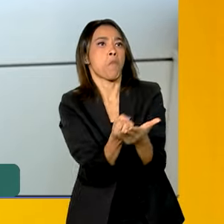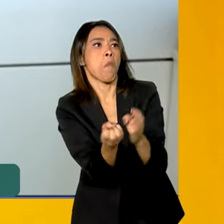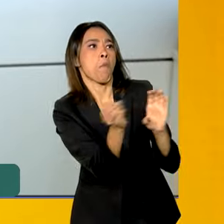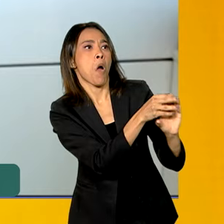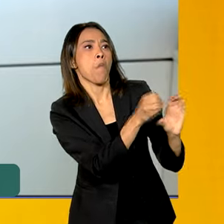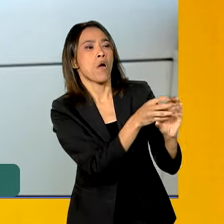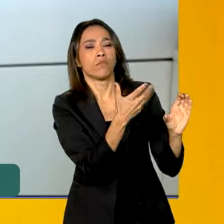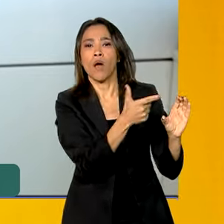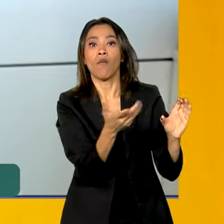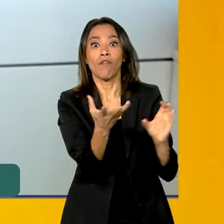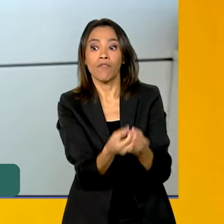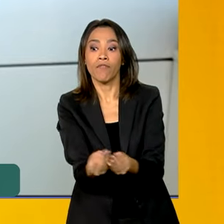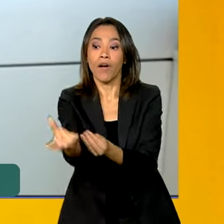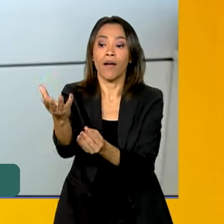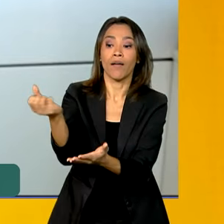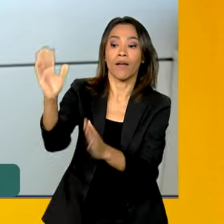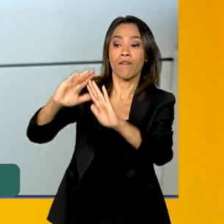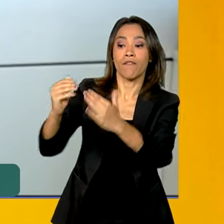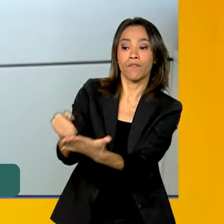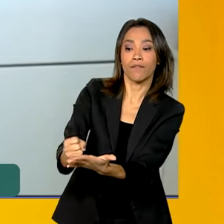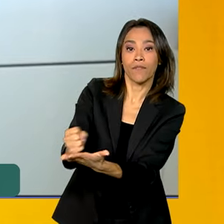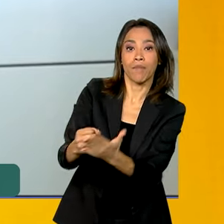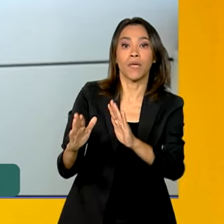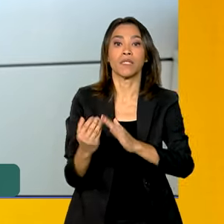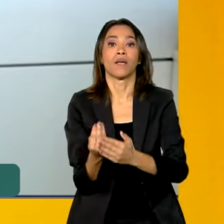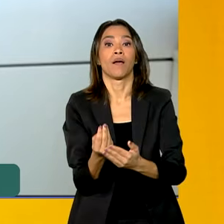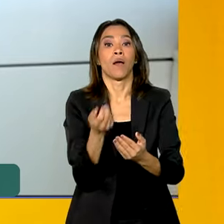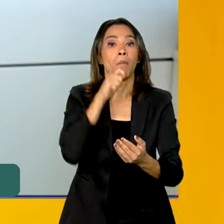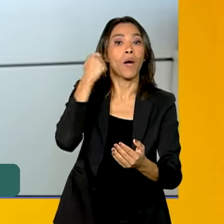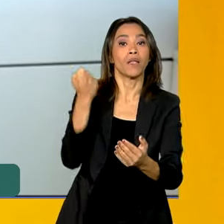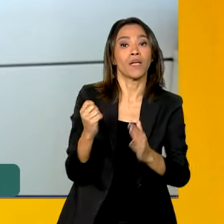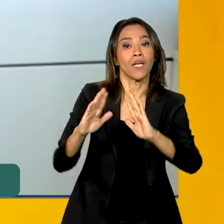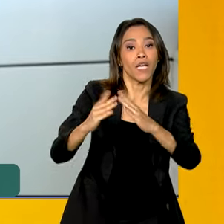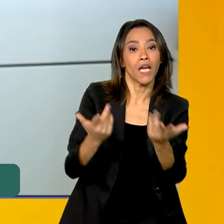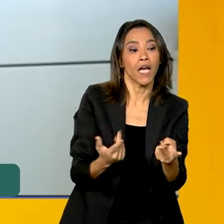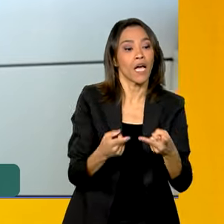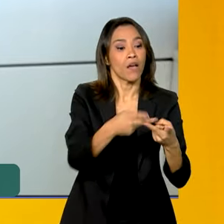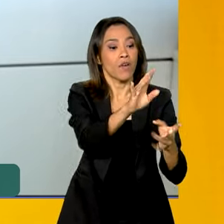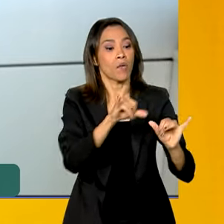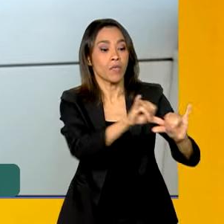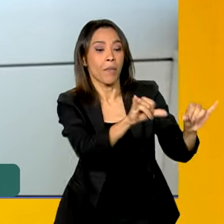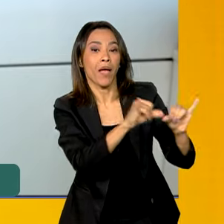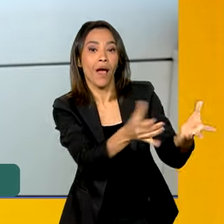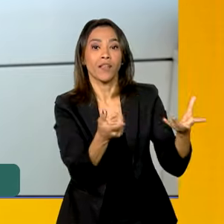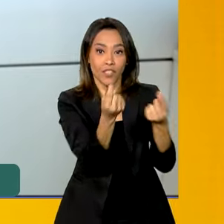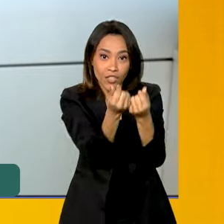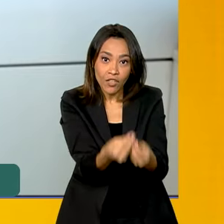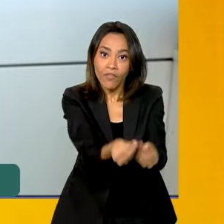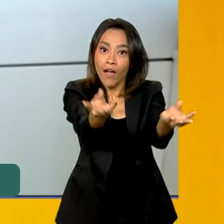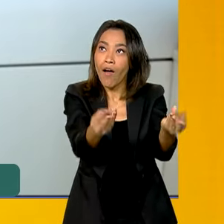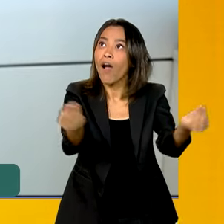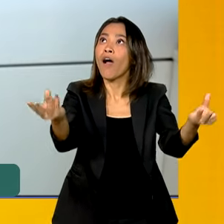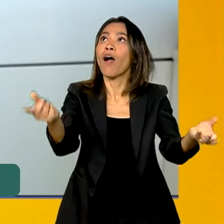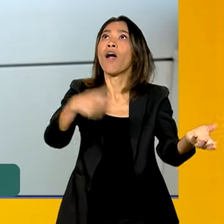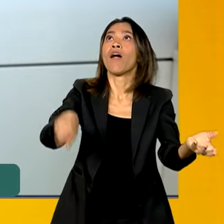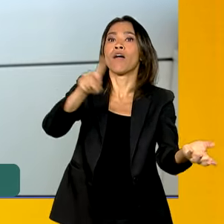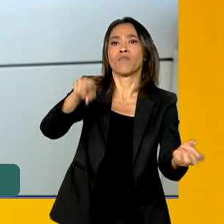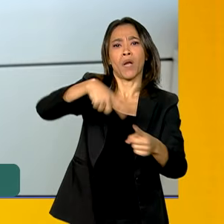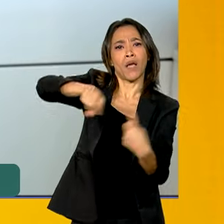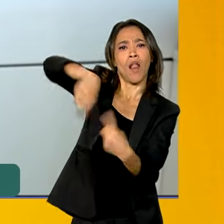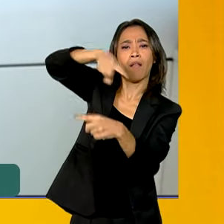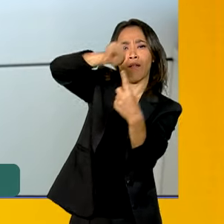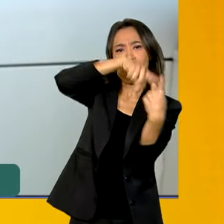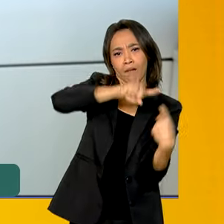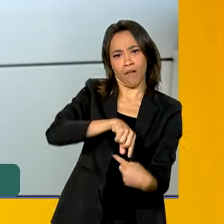vai para a farmácia, ele vai para a padaria, ele vai para a feira, ele vai para a bodega daquelas localidades e aquece a economia